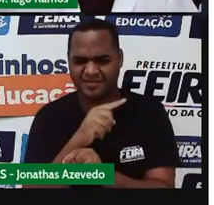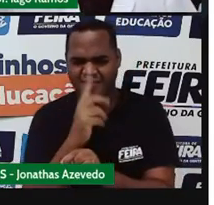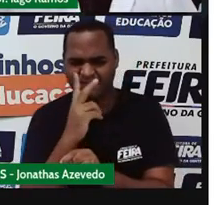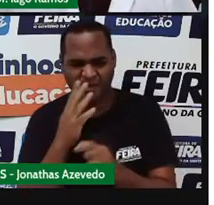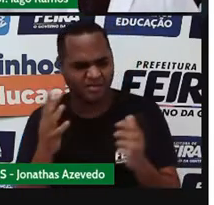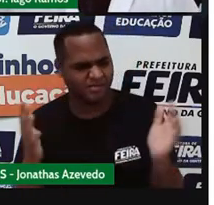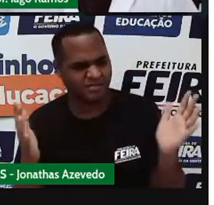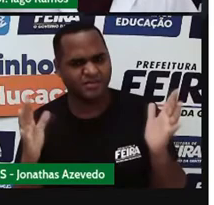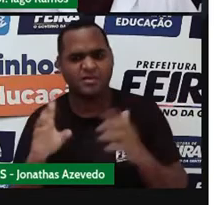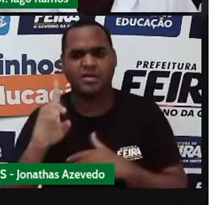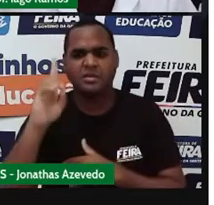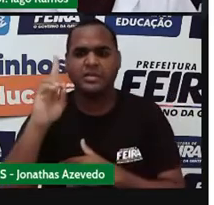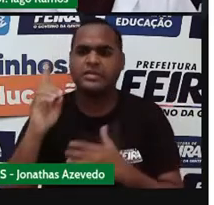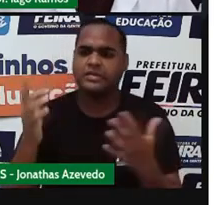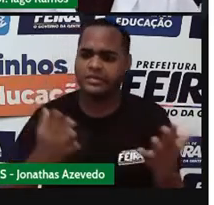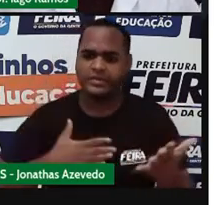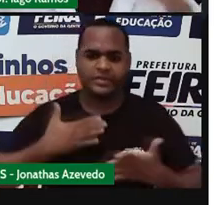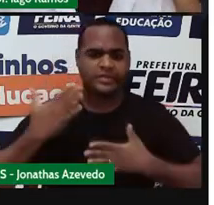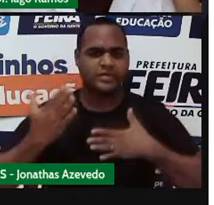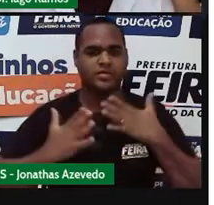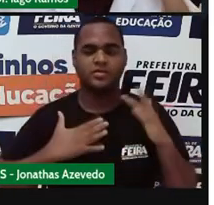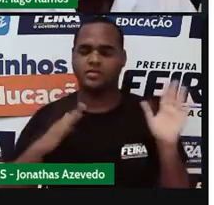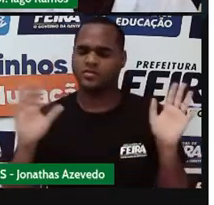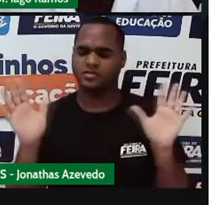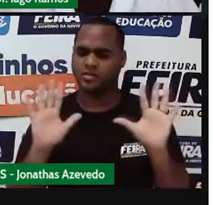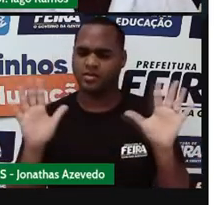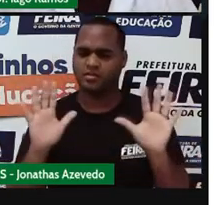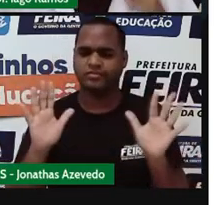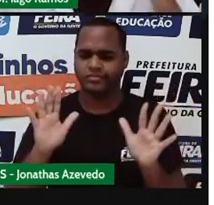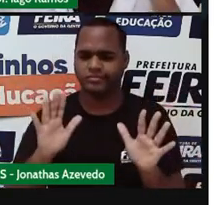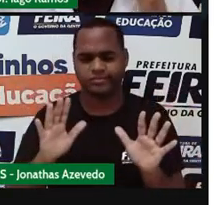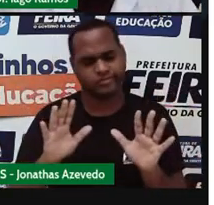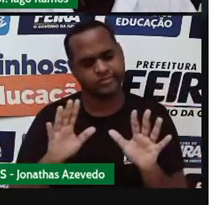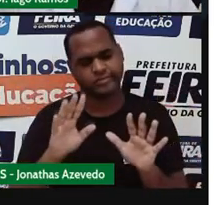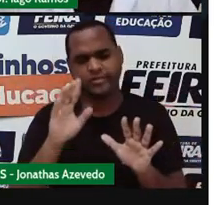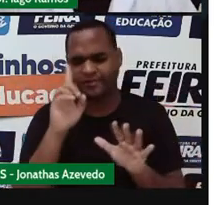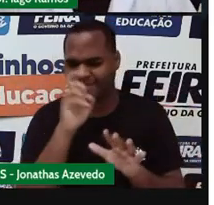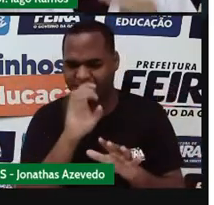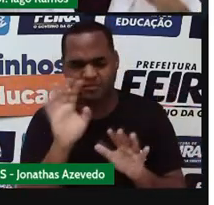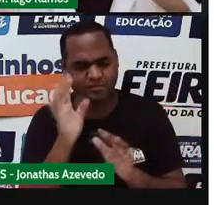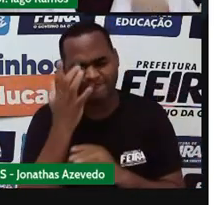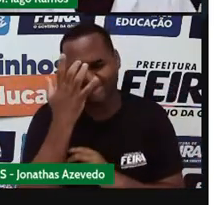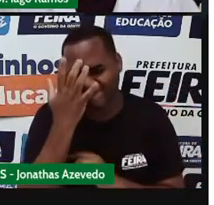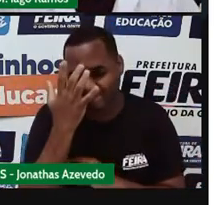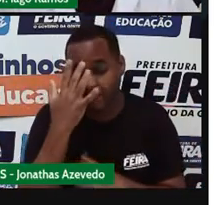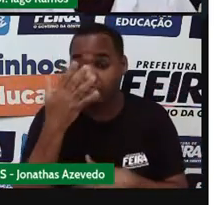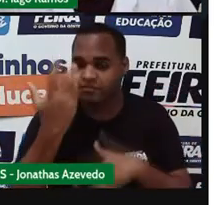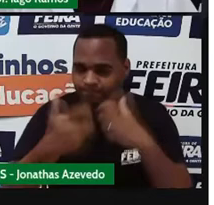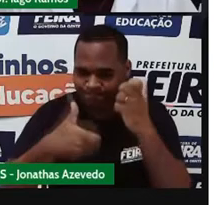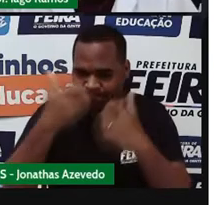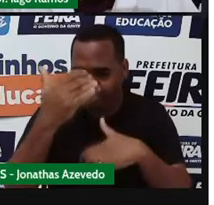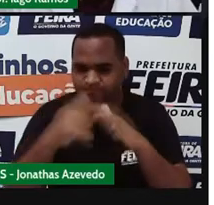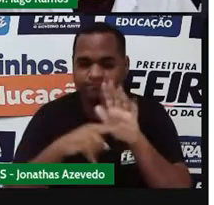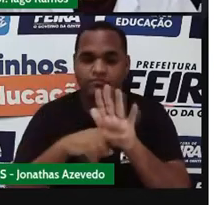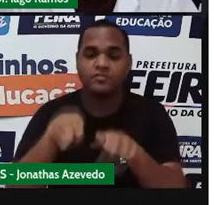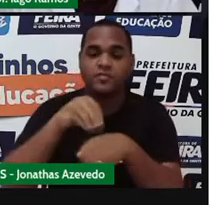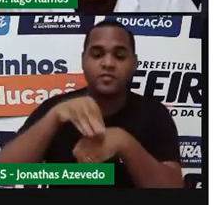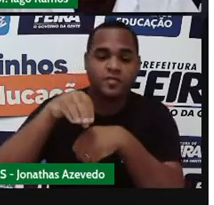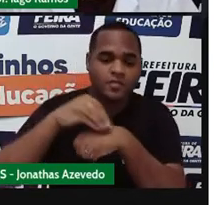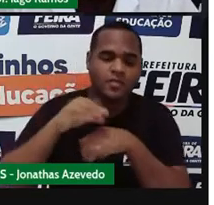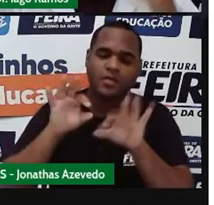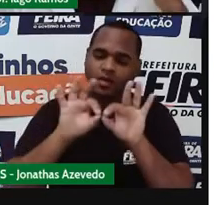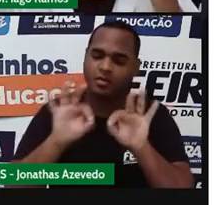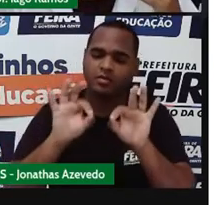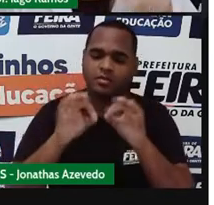Deus, ai que assustador, mas na verdade não é. É uma coisa simples, eu vou tentar trazer isso para você da melhor maneira